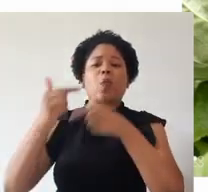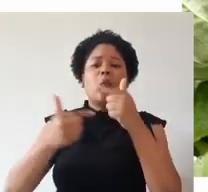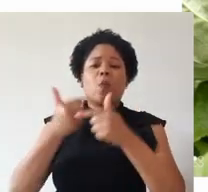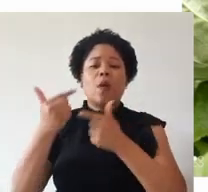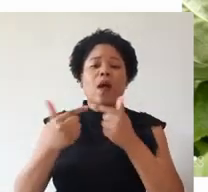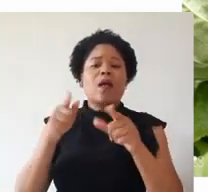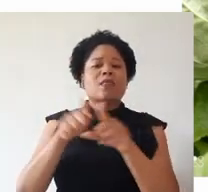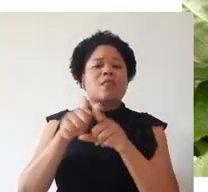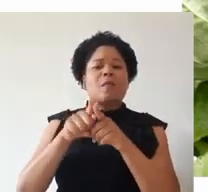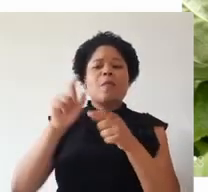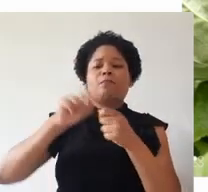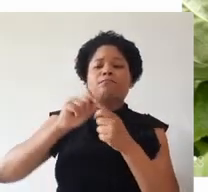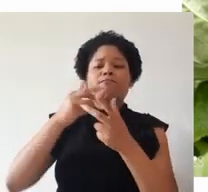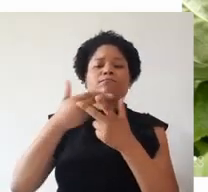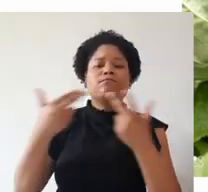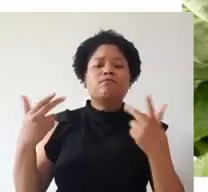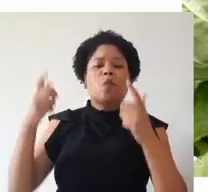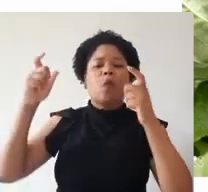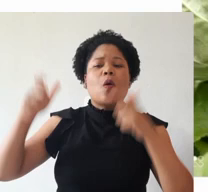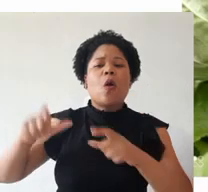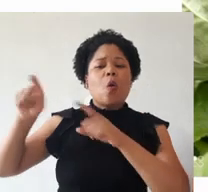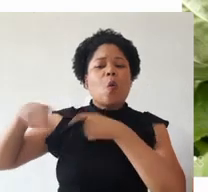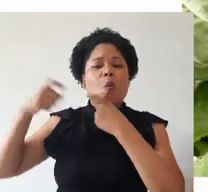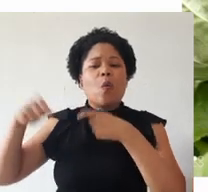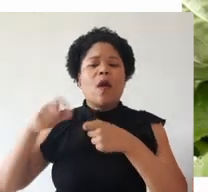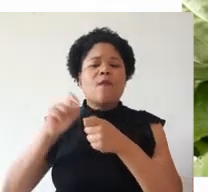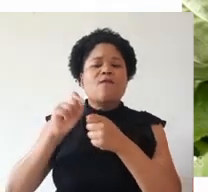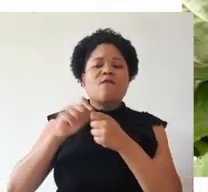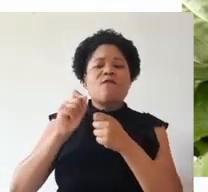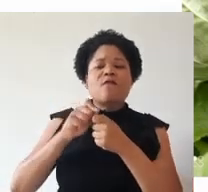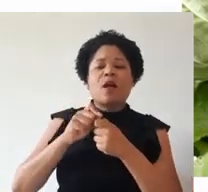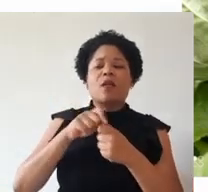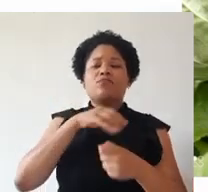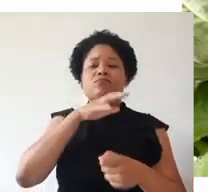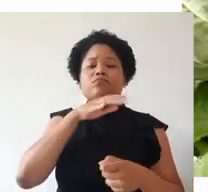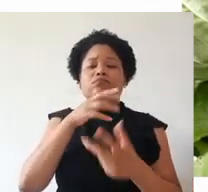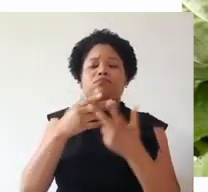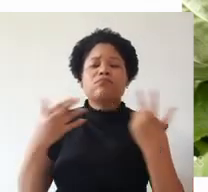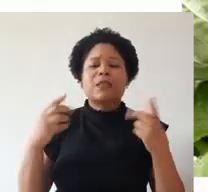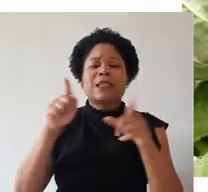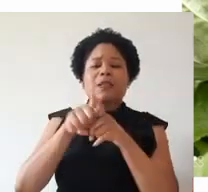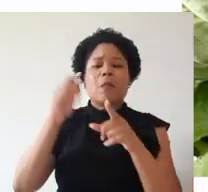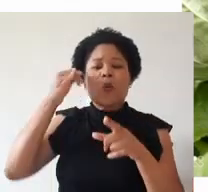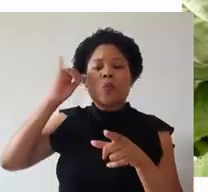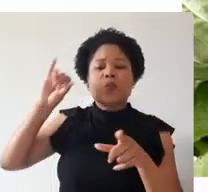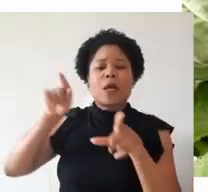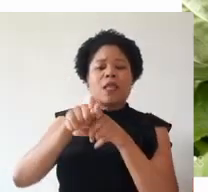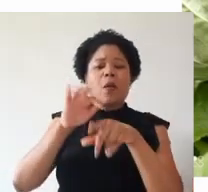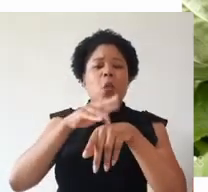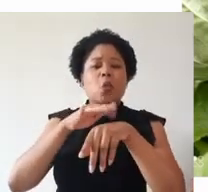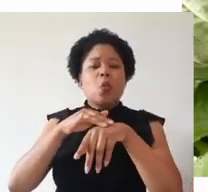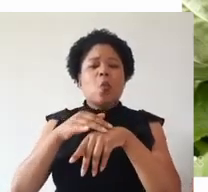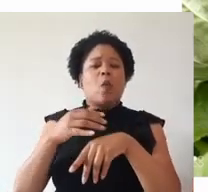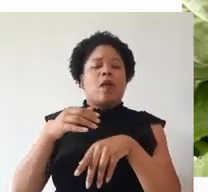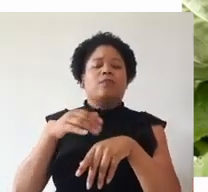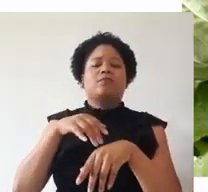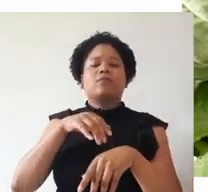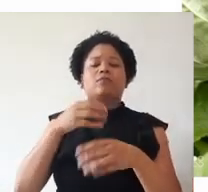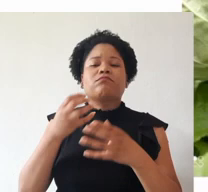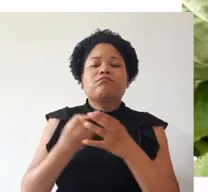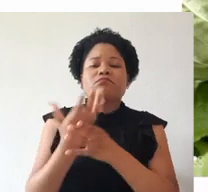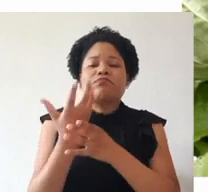trabalho, projetar instalações rurais, realizar manejo integrado de pragas, doenças e plantas